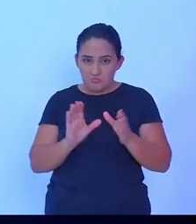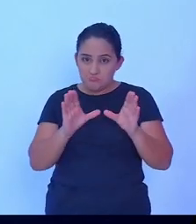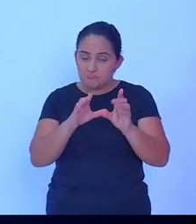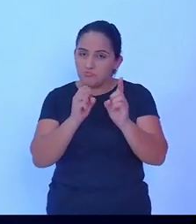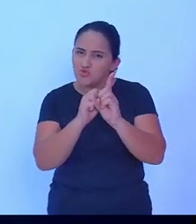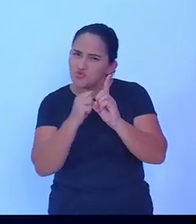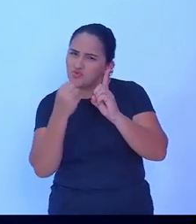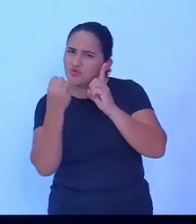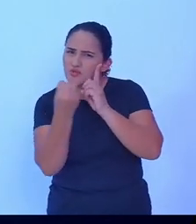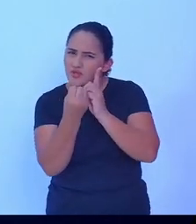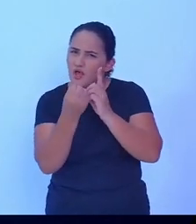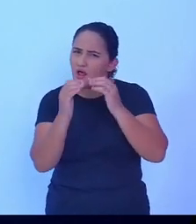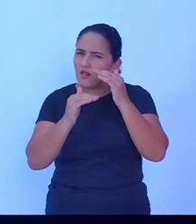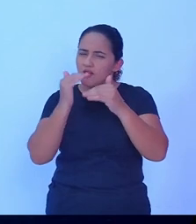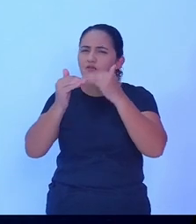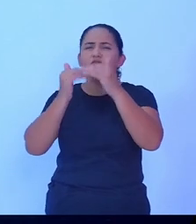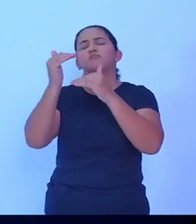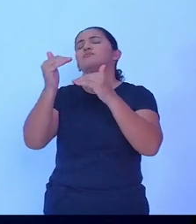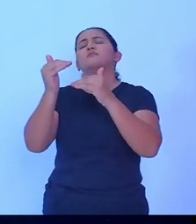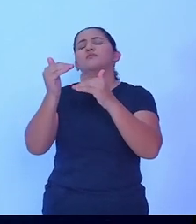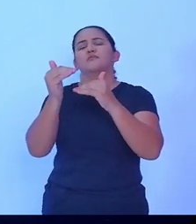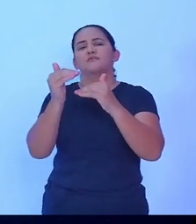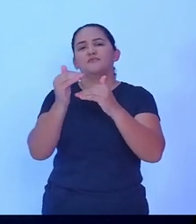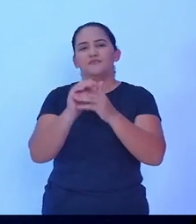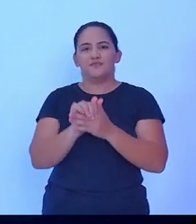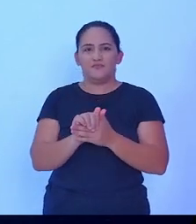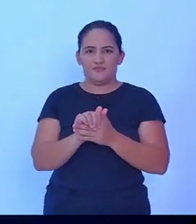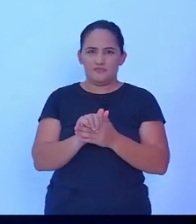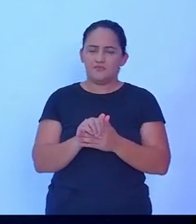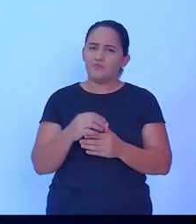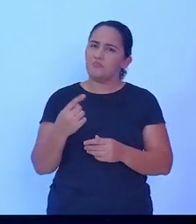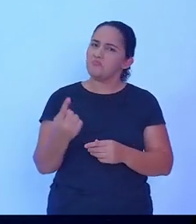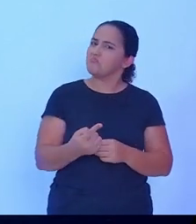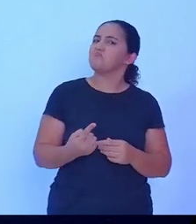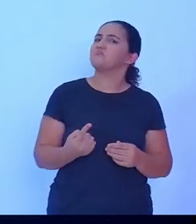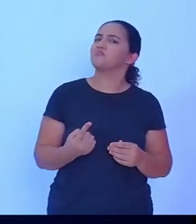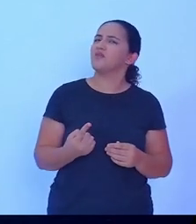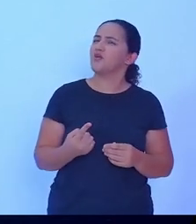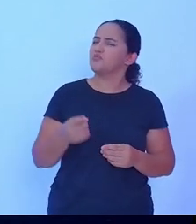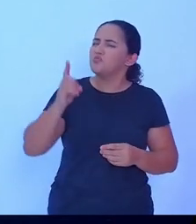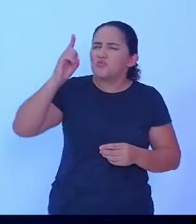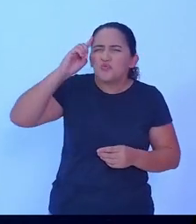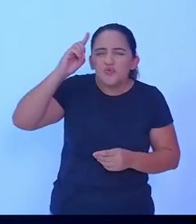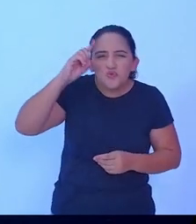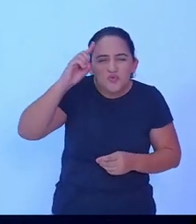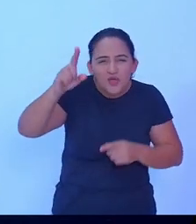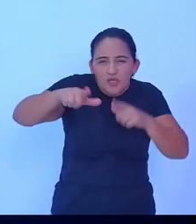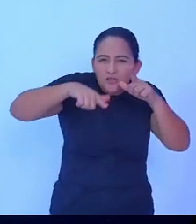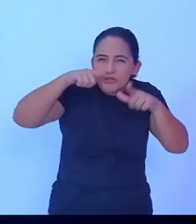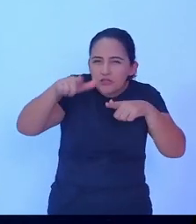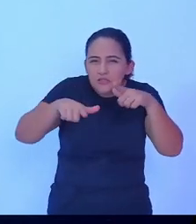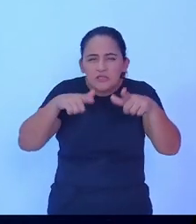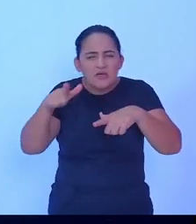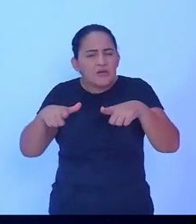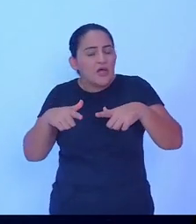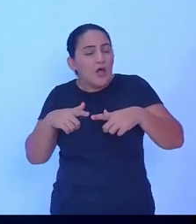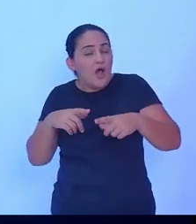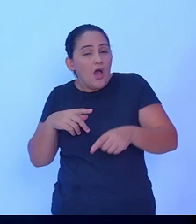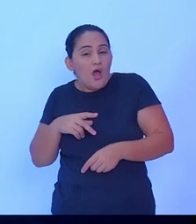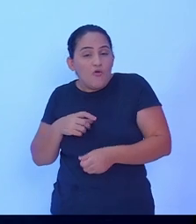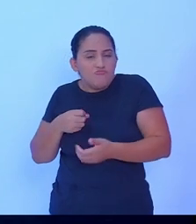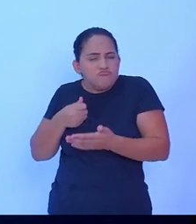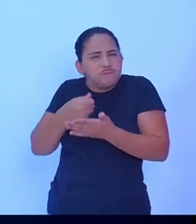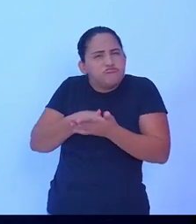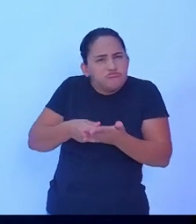beneficiar toda a comunidade. E, assim, a gente vai estar todos os dias trabalhando, sem medir esforço, e